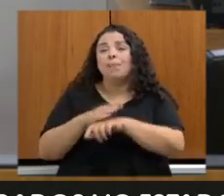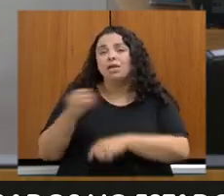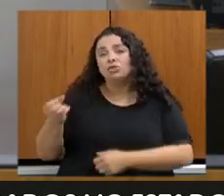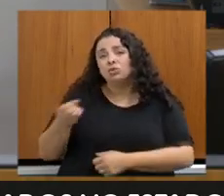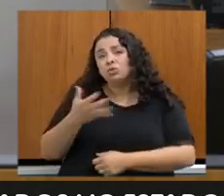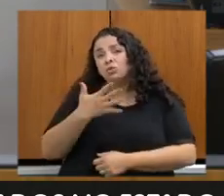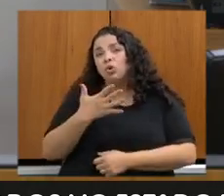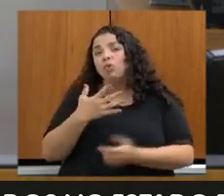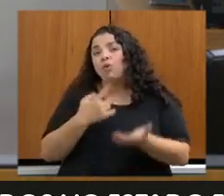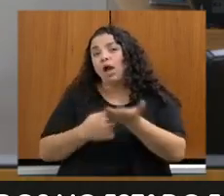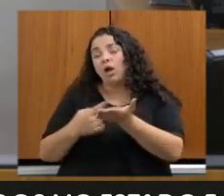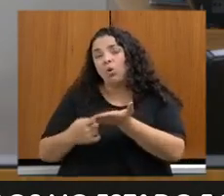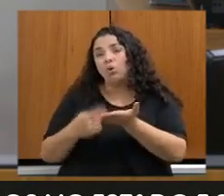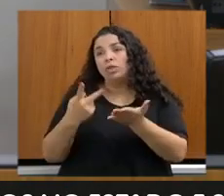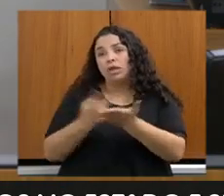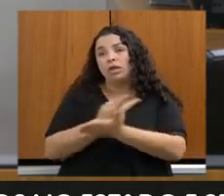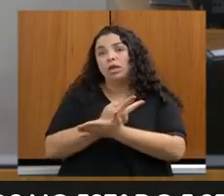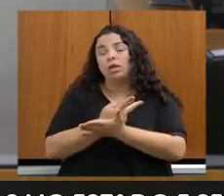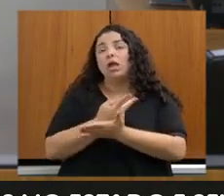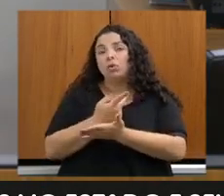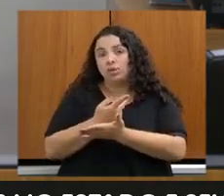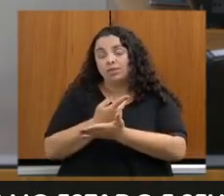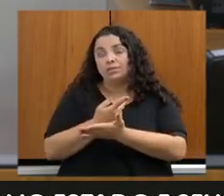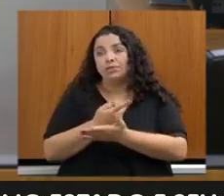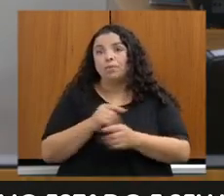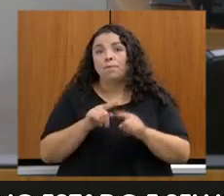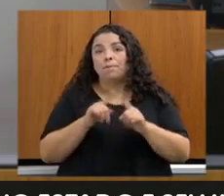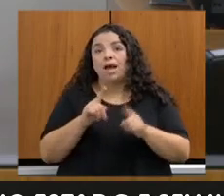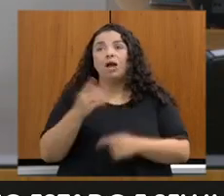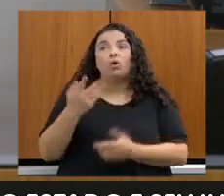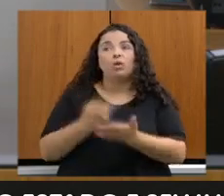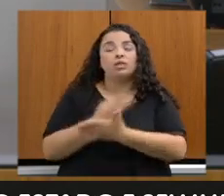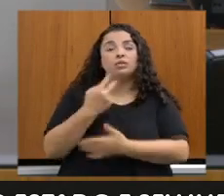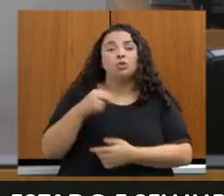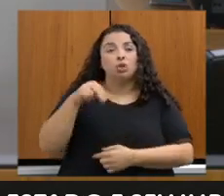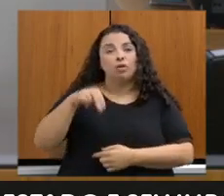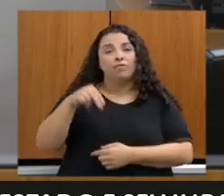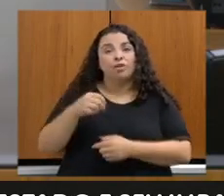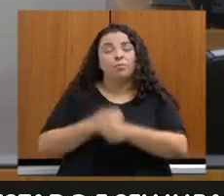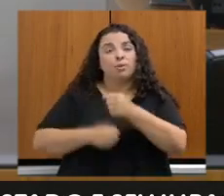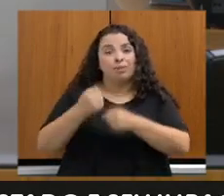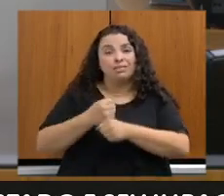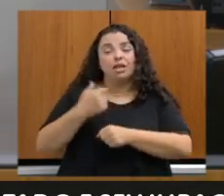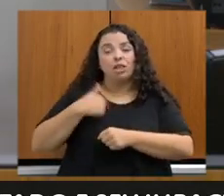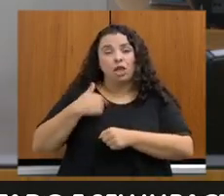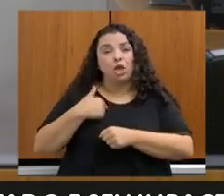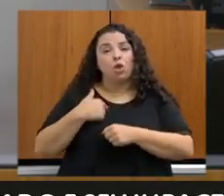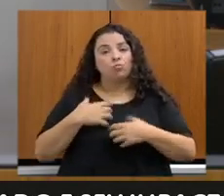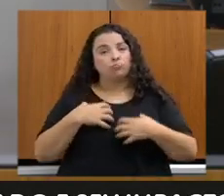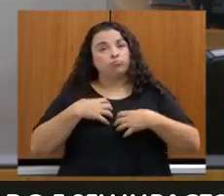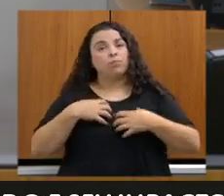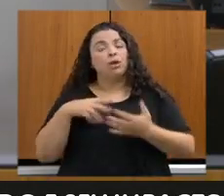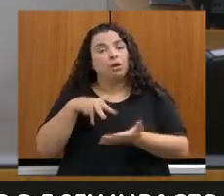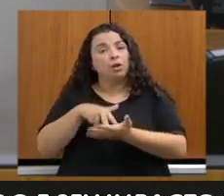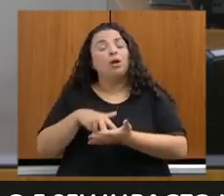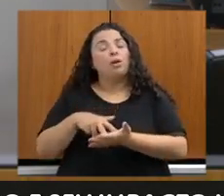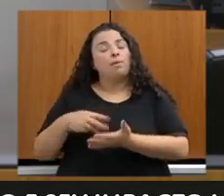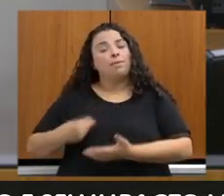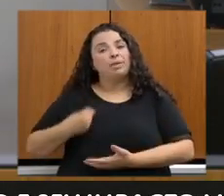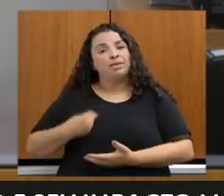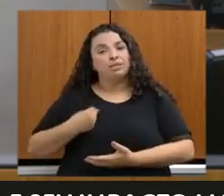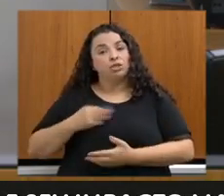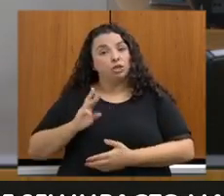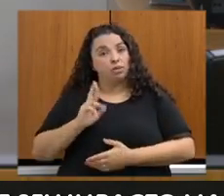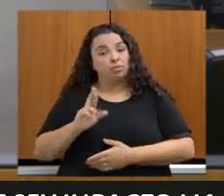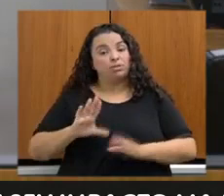Escócia, em novembro do ano passado, na qual tive a honra de estar presente como representante da Assembleia Legislativa de Minas Gerais. Nela